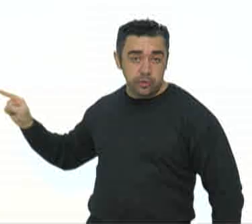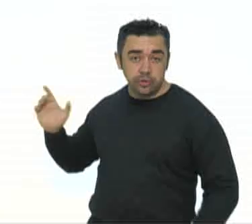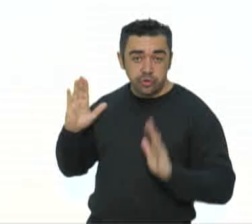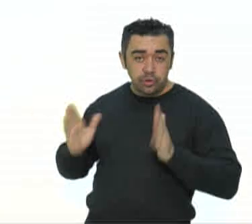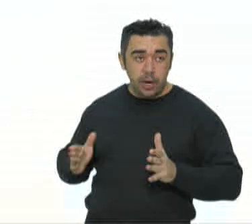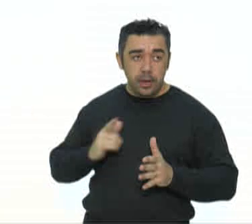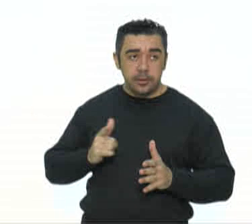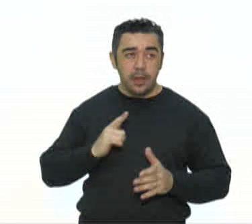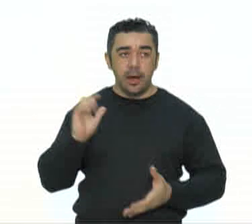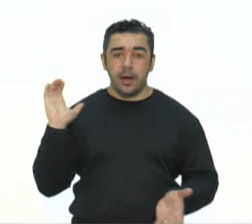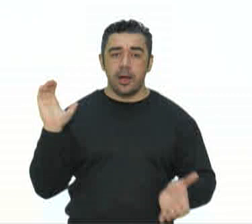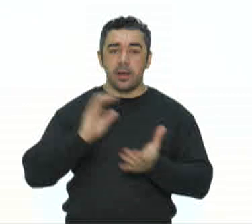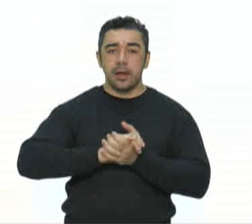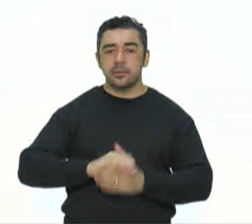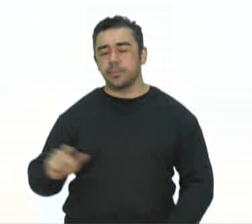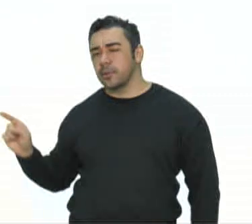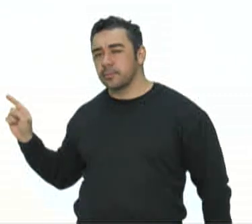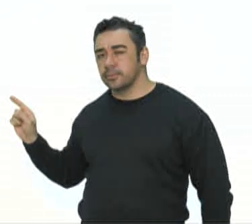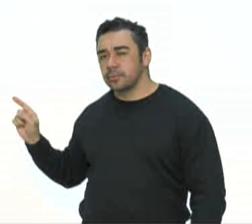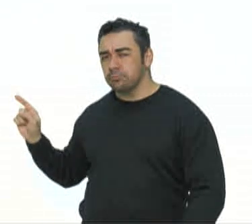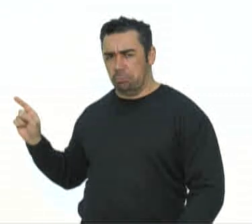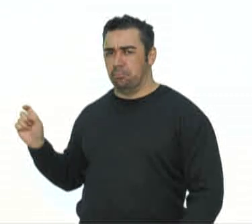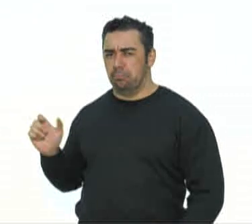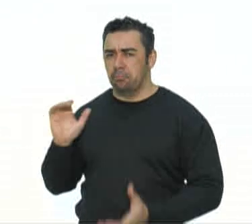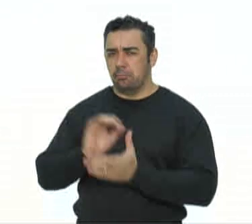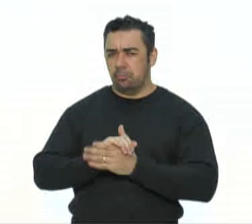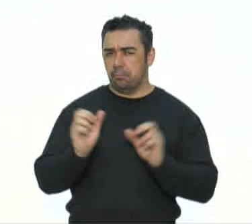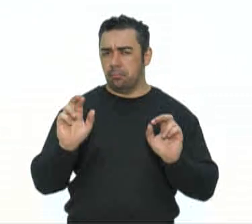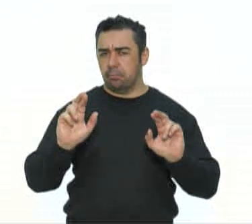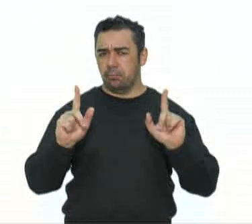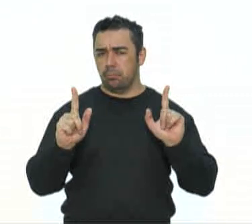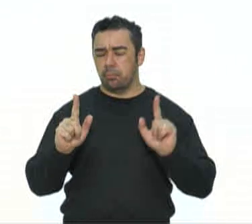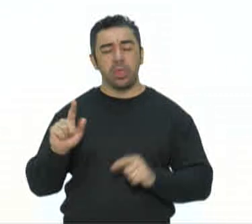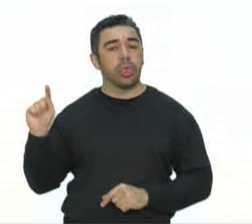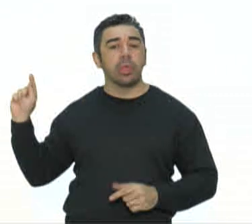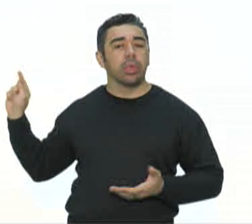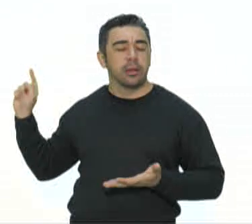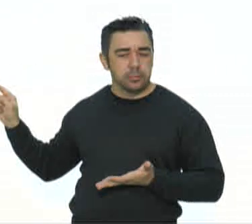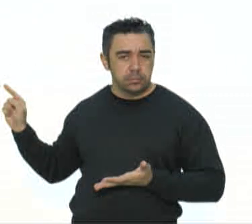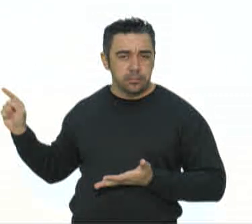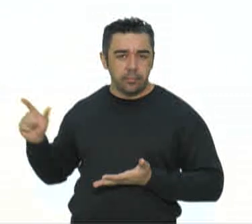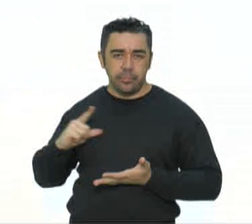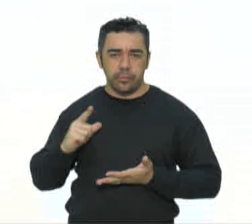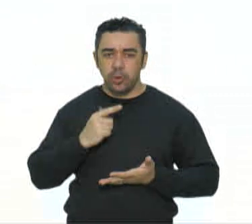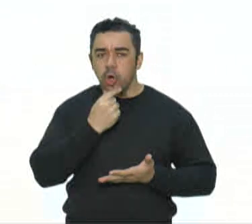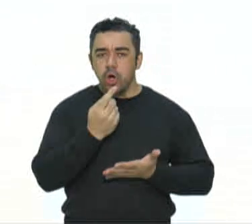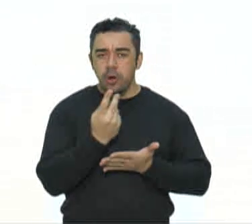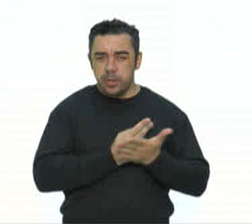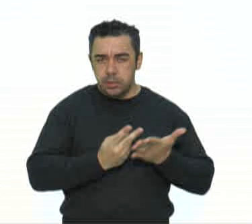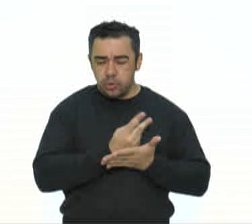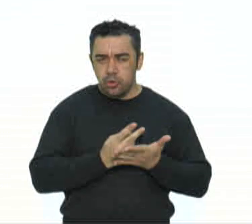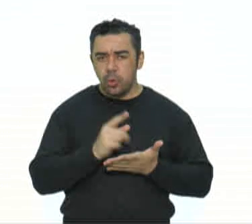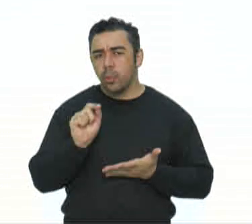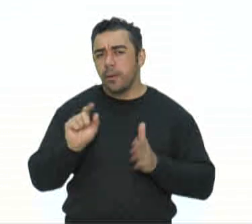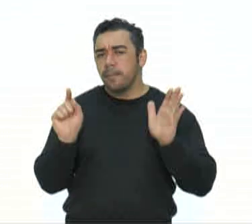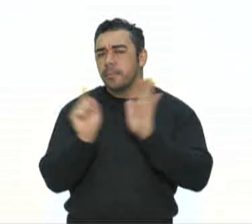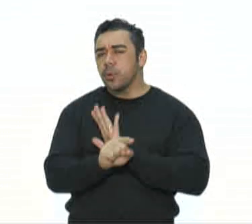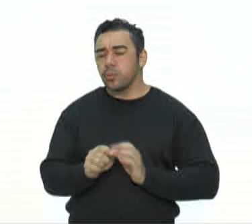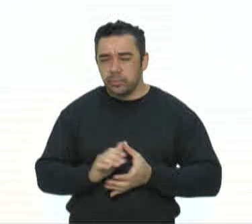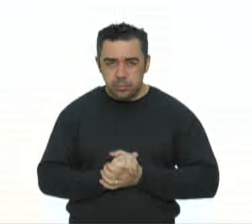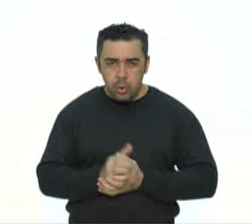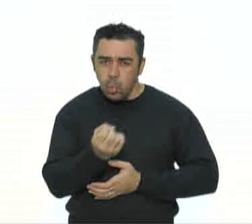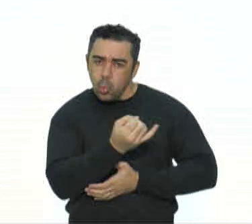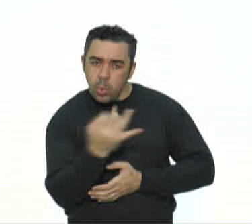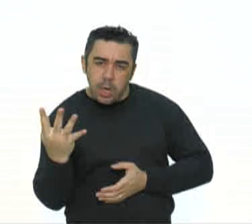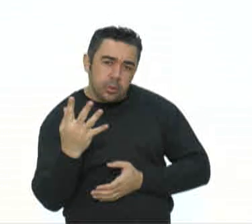cena de um casamento. E um casamento um tanto diferente. Essa charge, do Clifford Berryman, pergunta Quanto